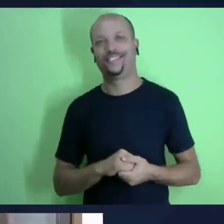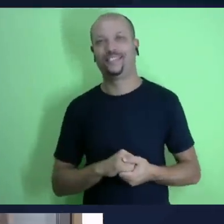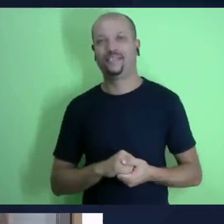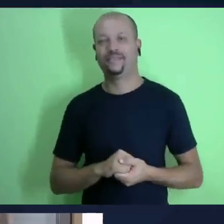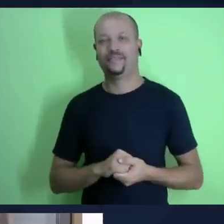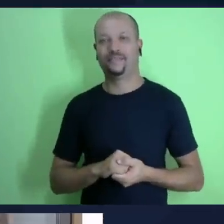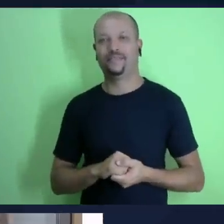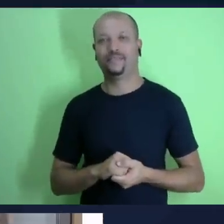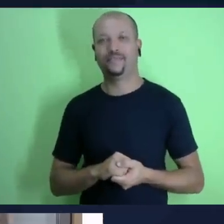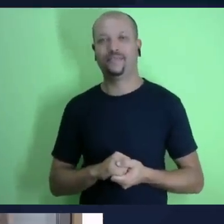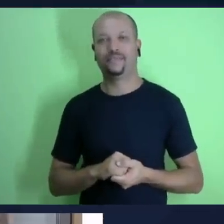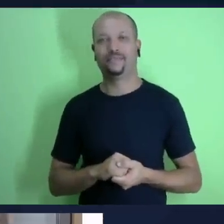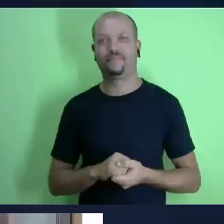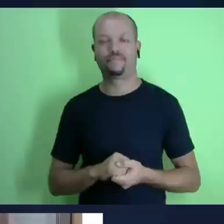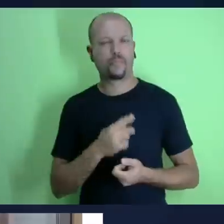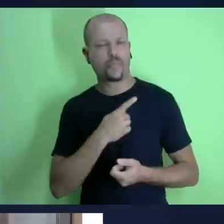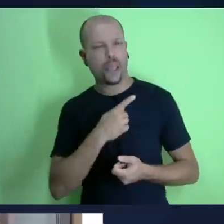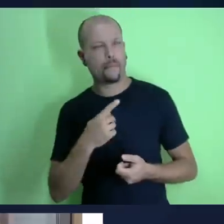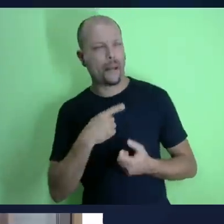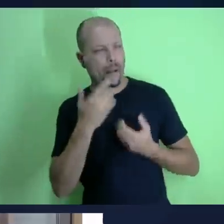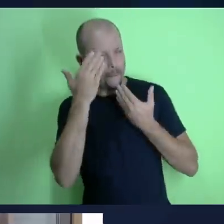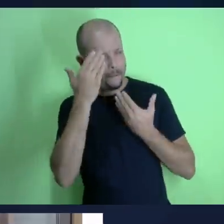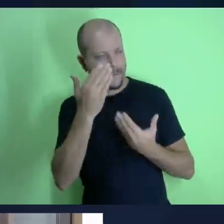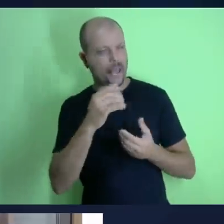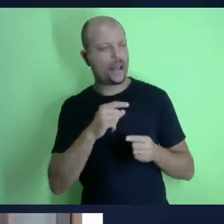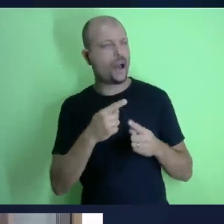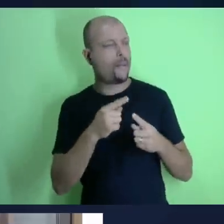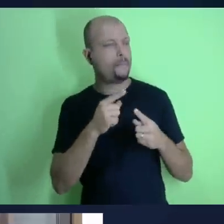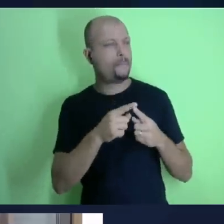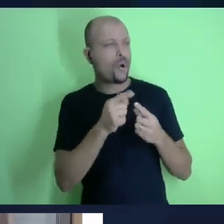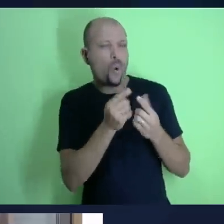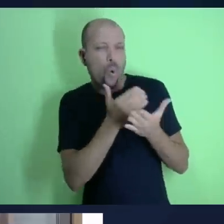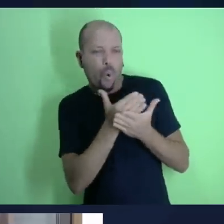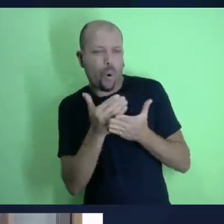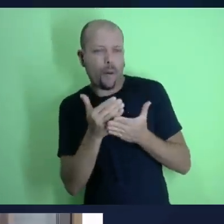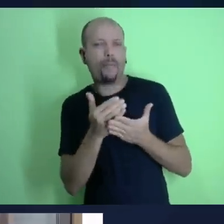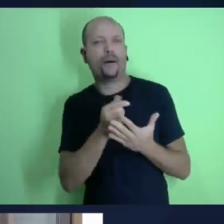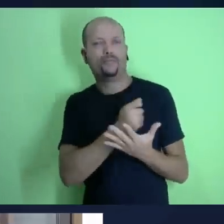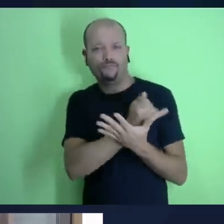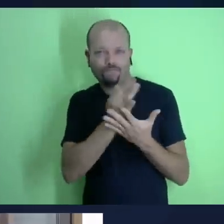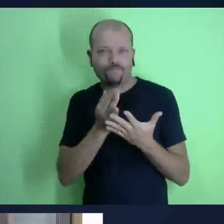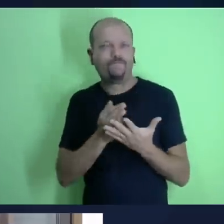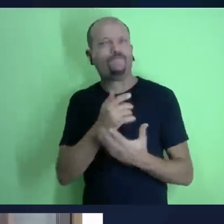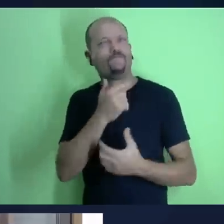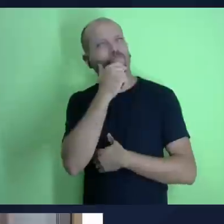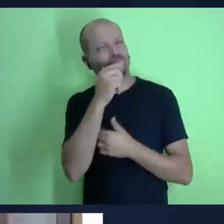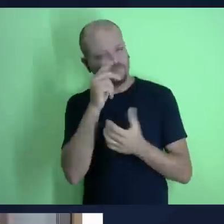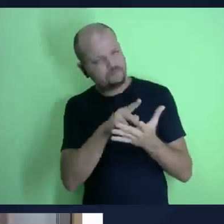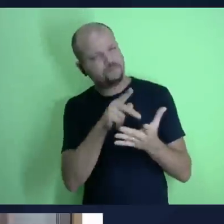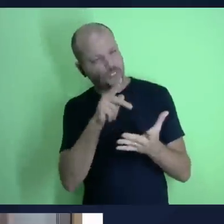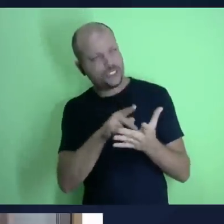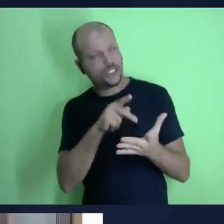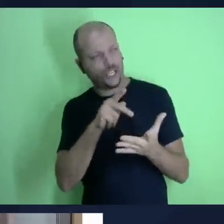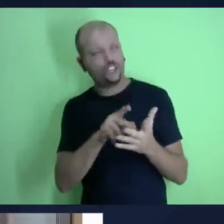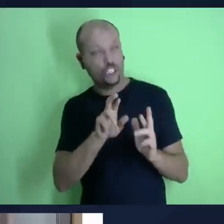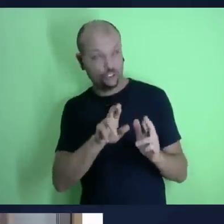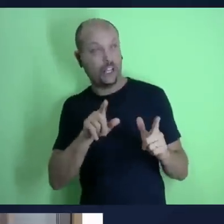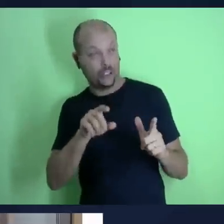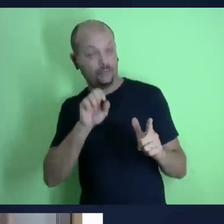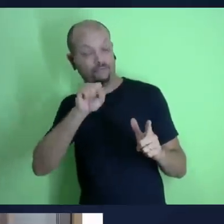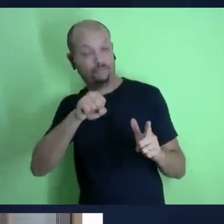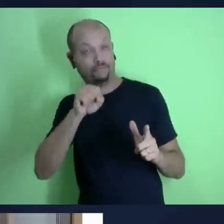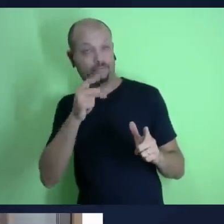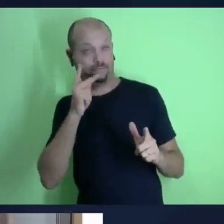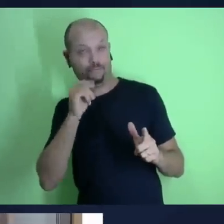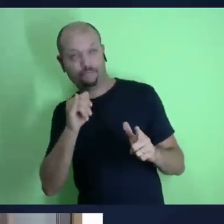e talvez eu por exemplo e até abrindo aqui confidenciando né uma particularidade eu na minha infância